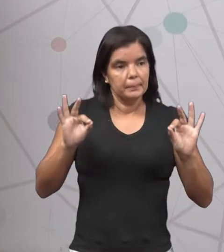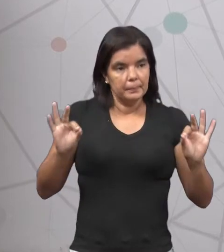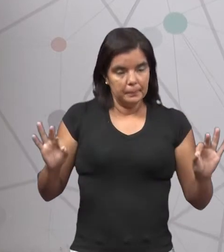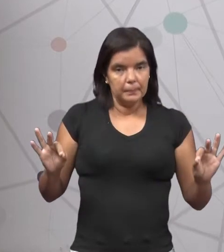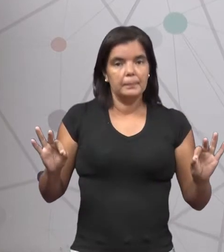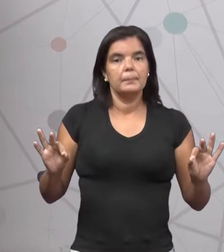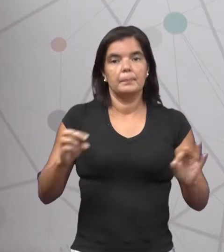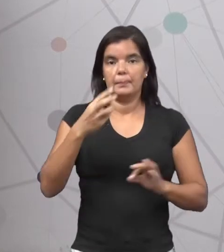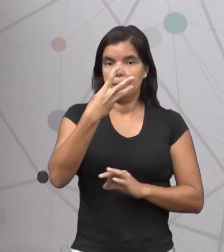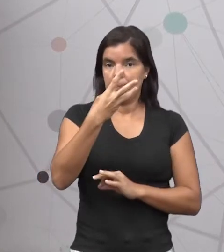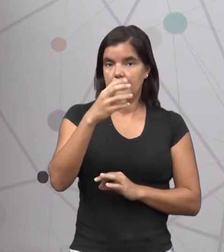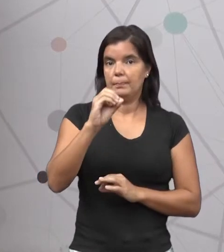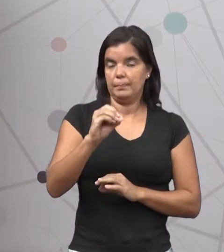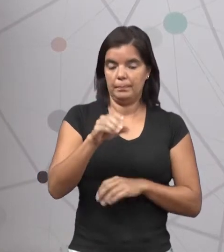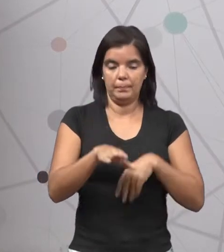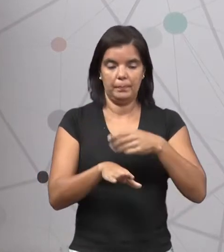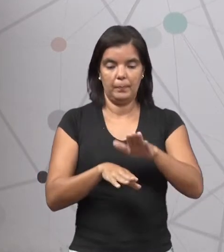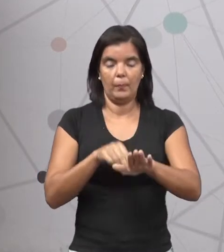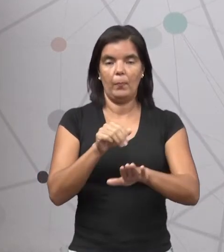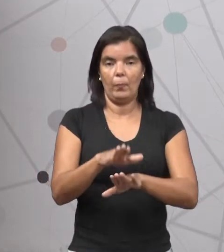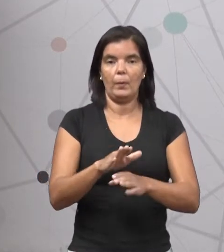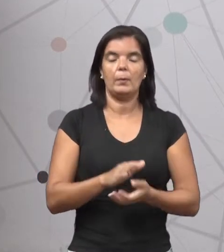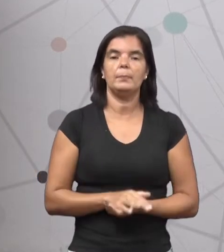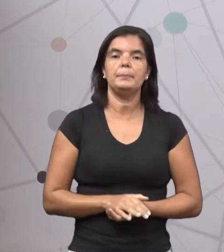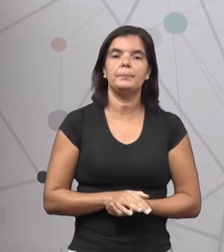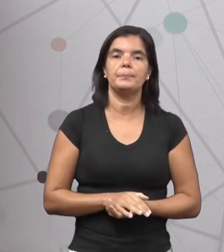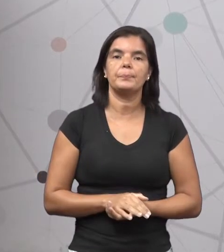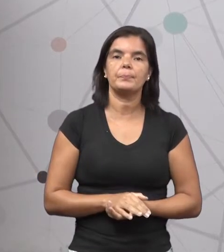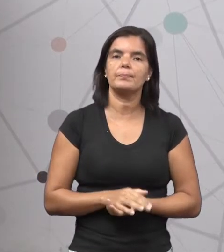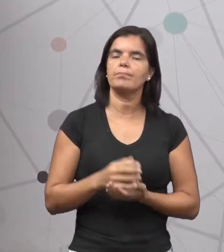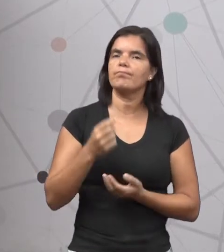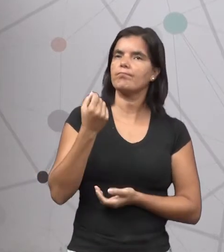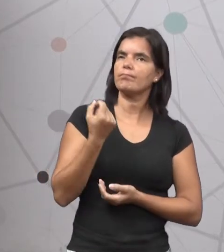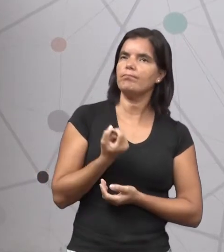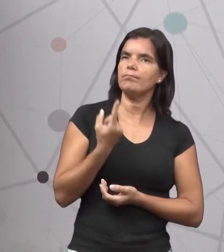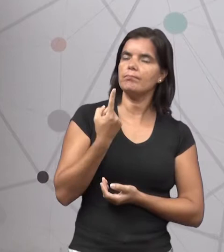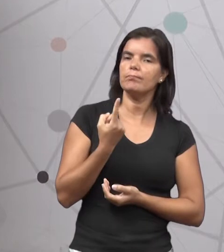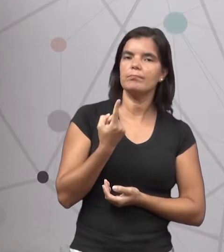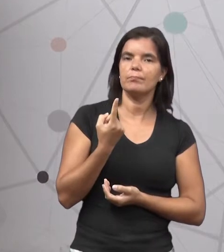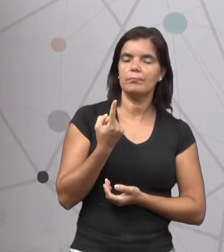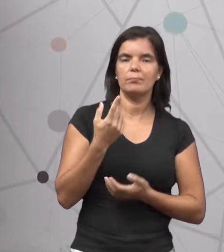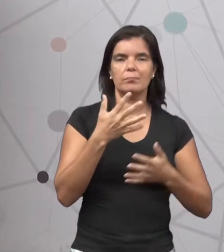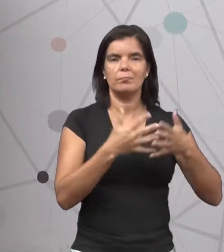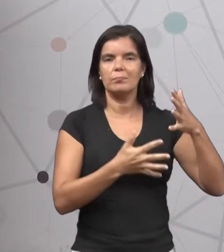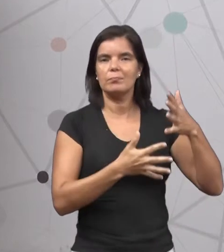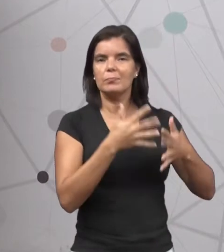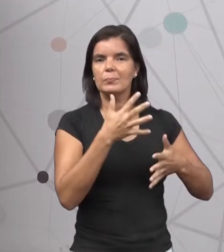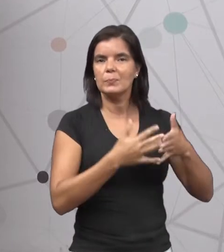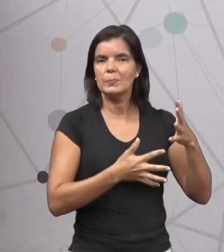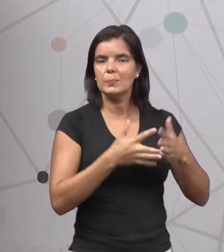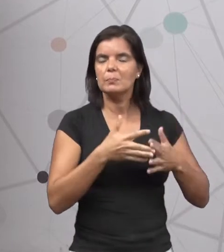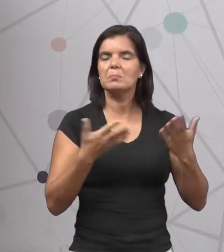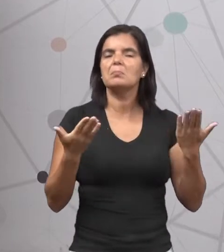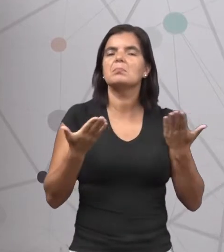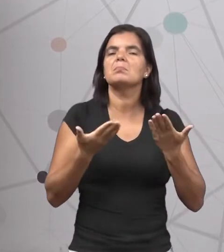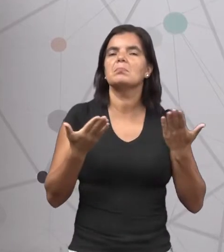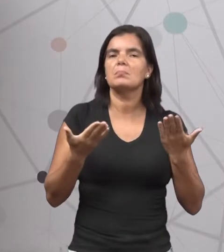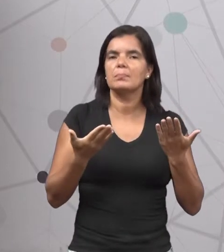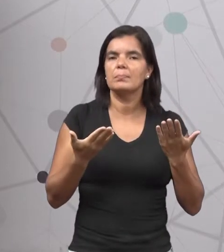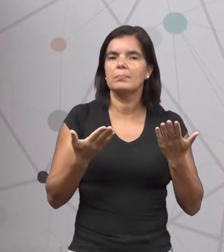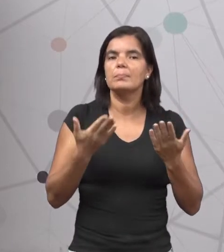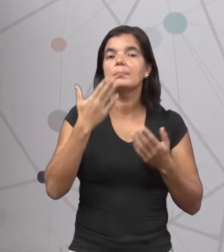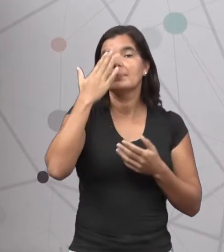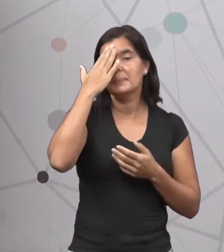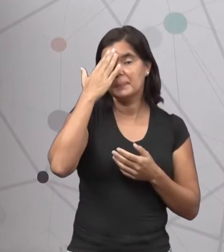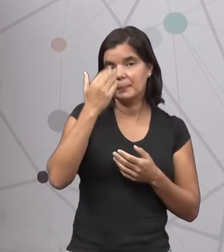trinta passos. Então, eles ficaram naquela confusão. E agora, como nós vamos